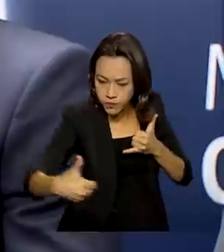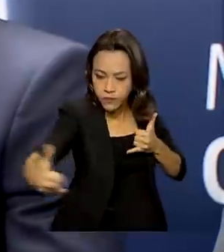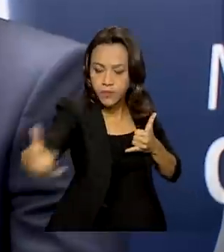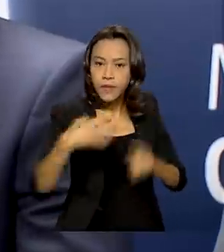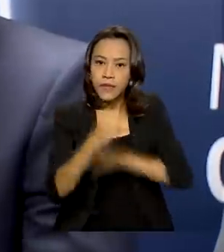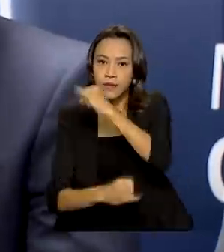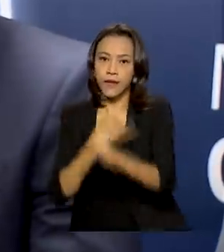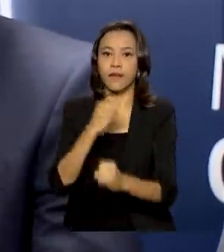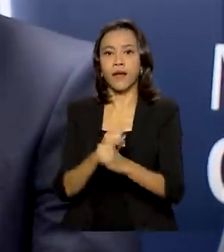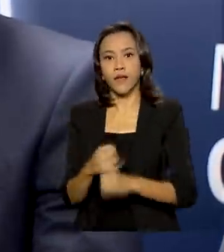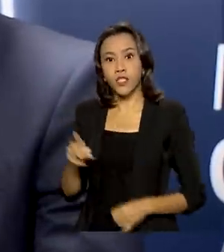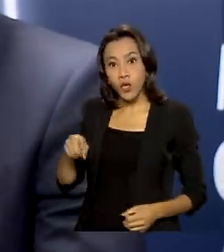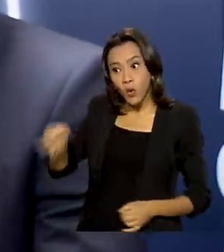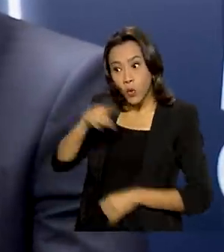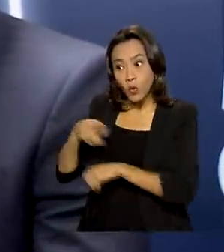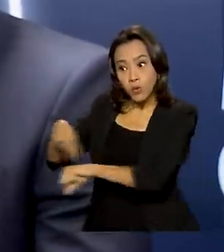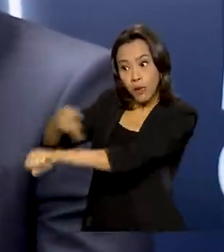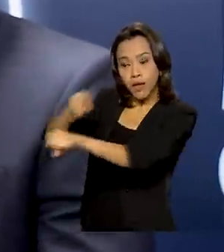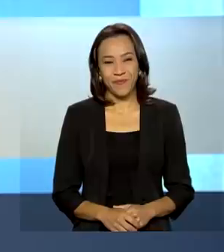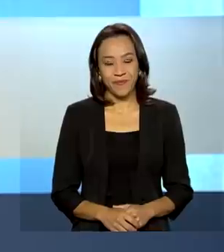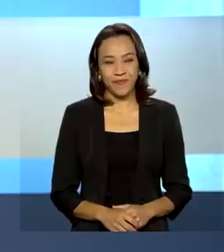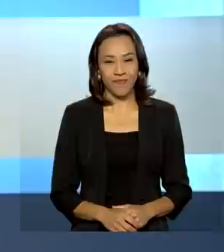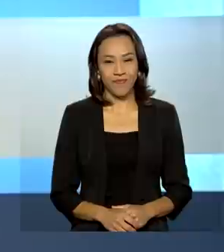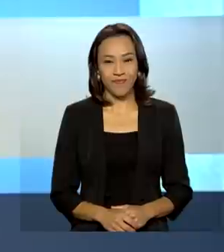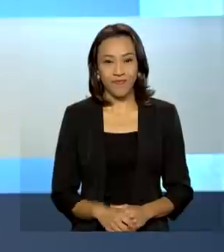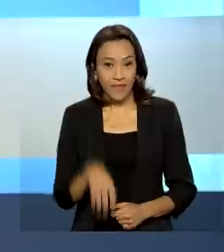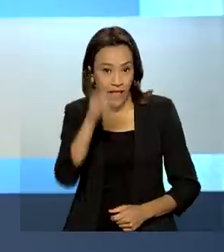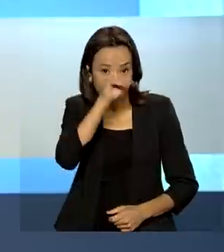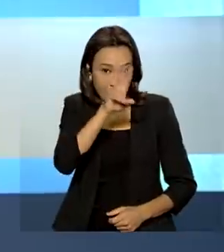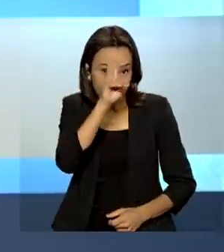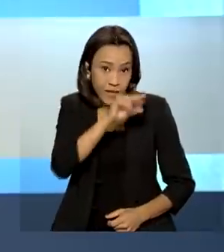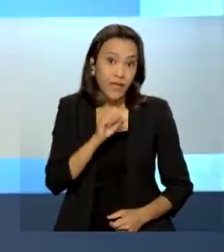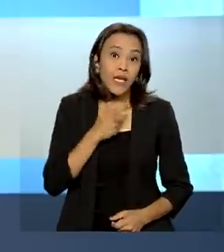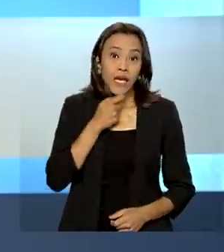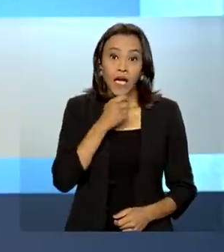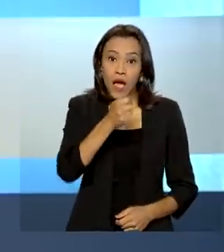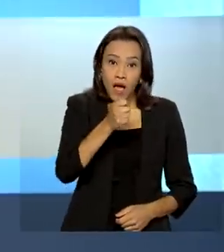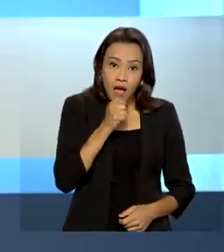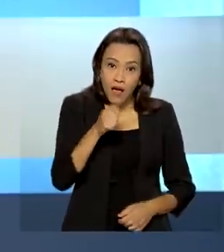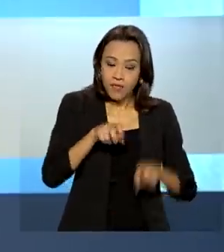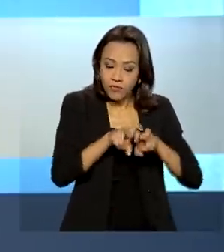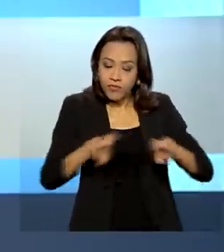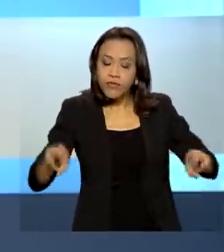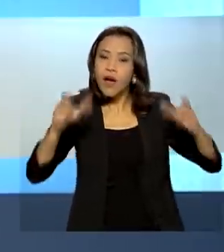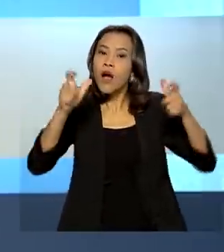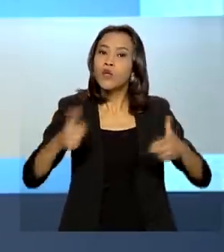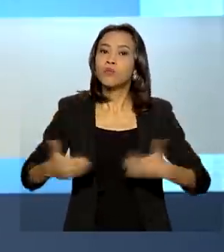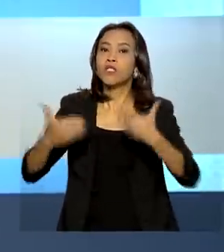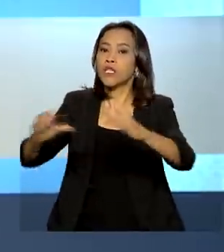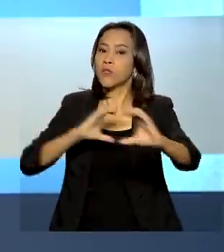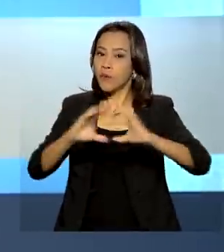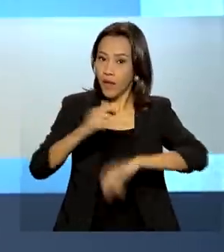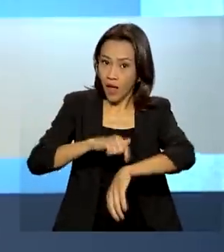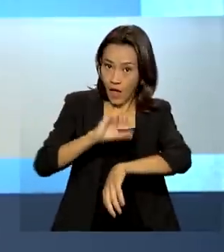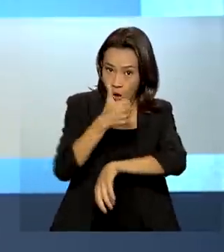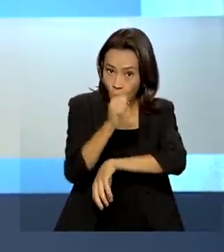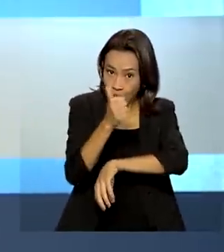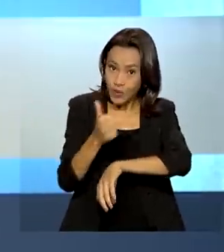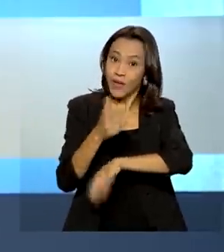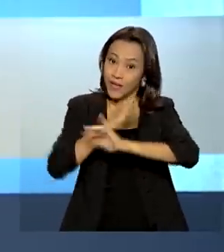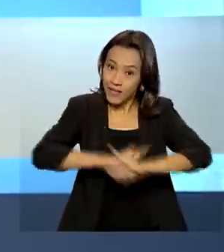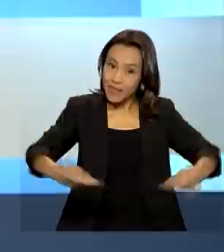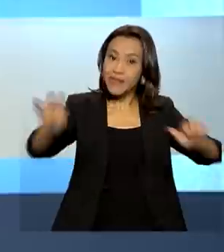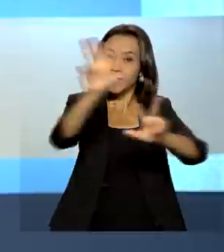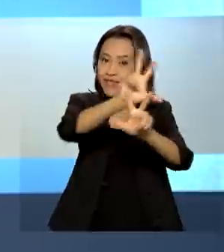eles ficaram impressionados com esse projeto. Lembrando que a coletiva no Ministério das Comunicações é às 11 horas com transmissão da TV